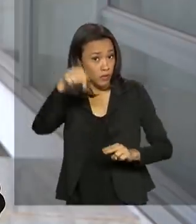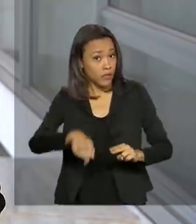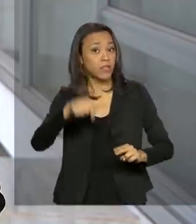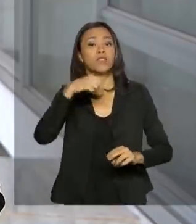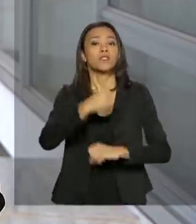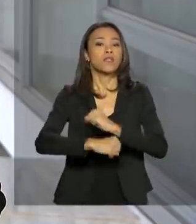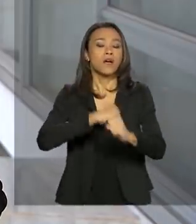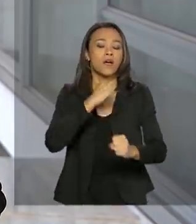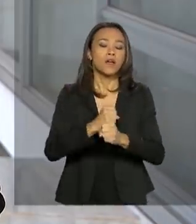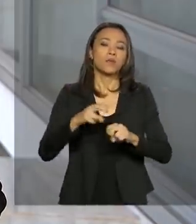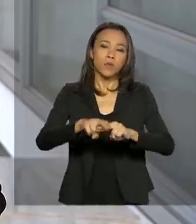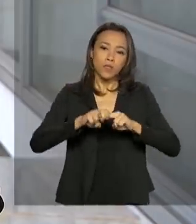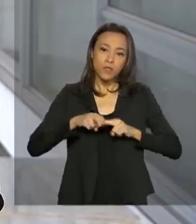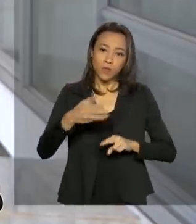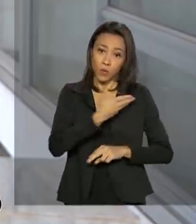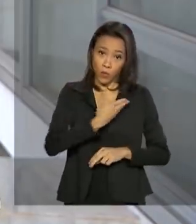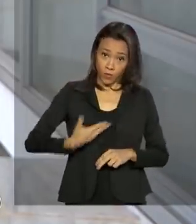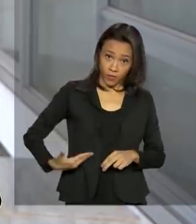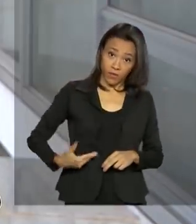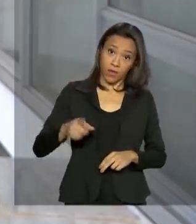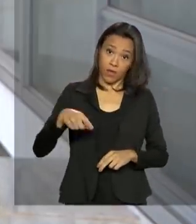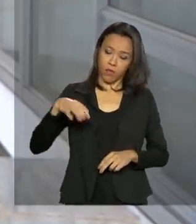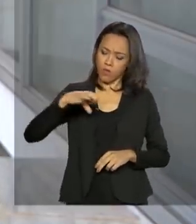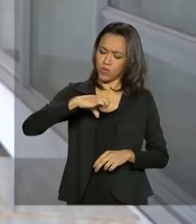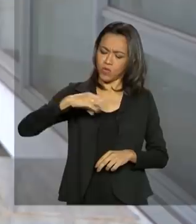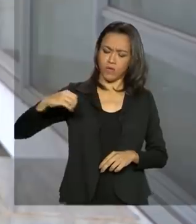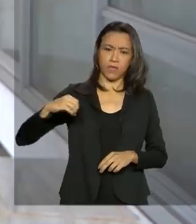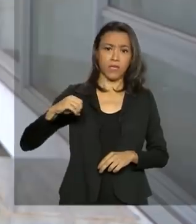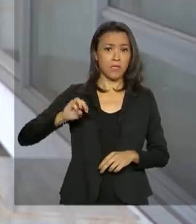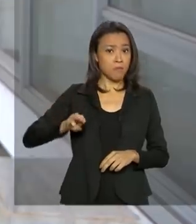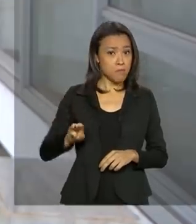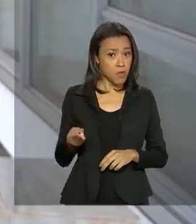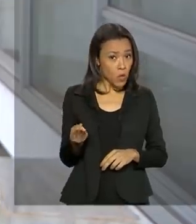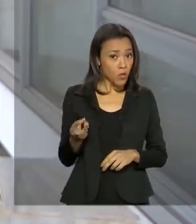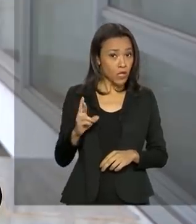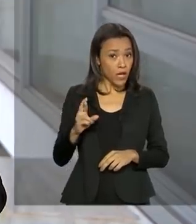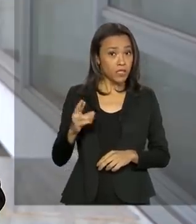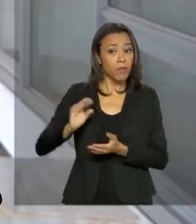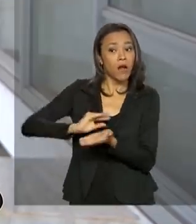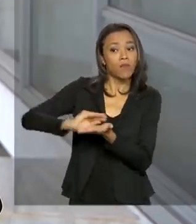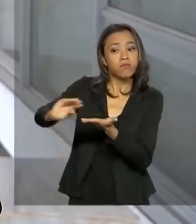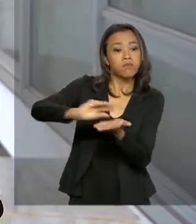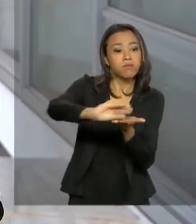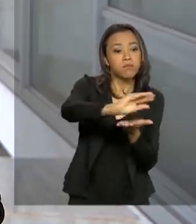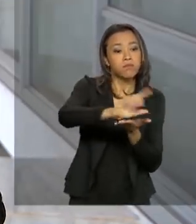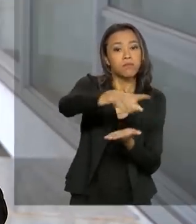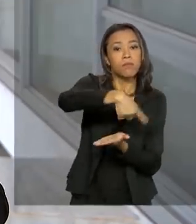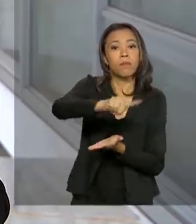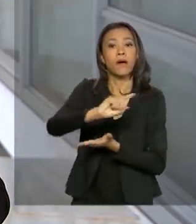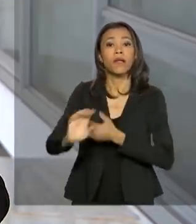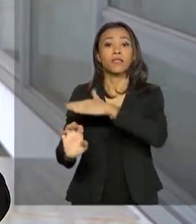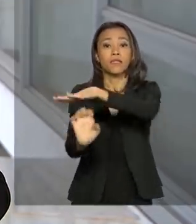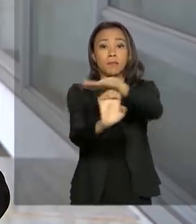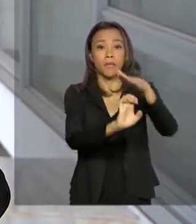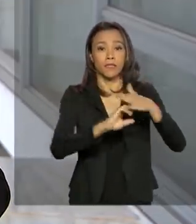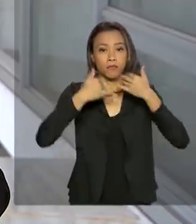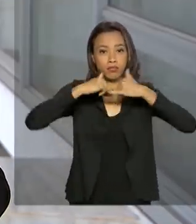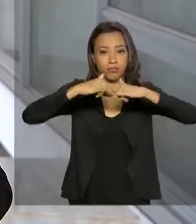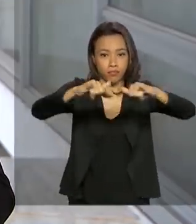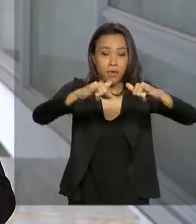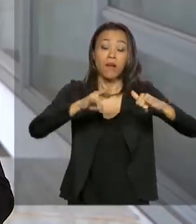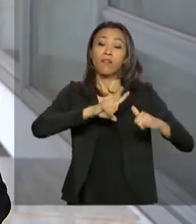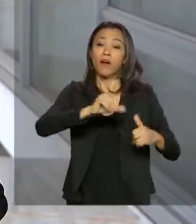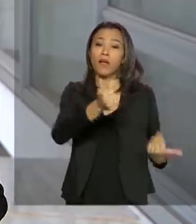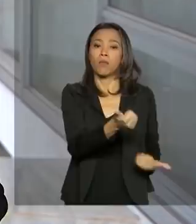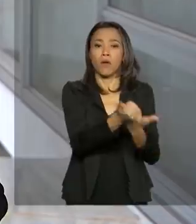governo está prevendo um aporte de 900 milhões de reais para as distribuidoras de energia elétrica. Essa medida beneficia 9 milhões de